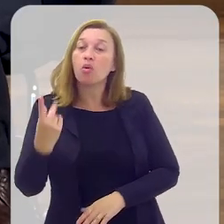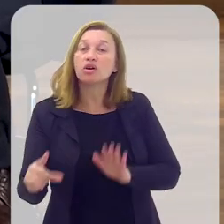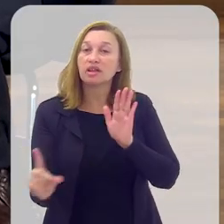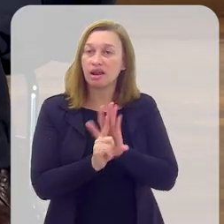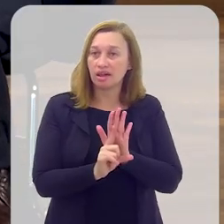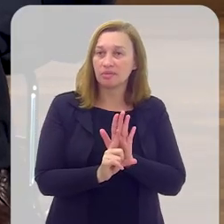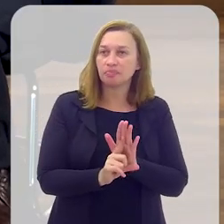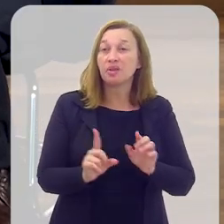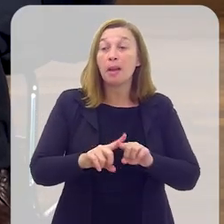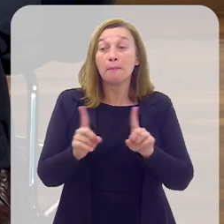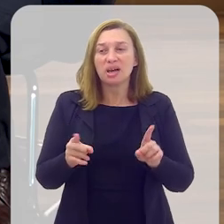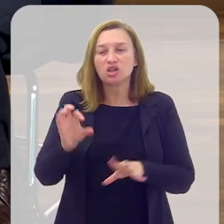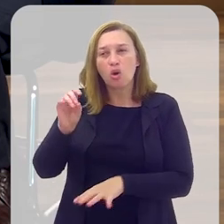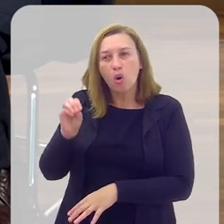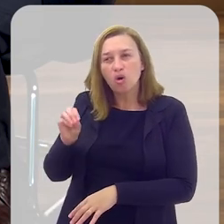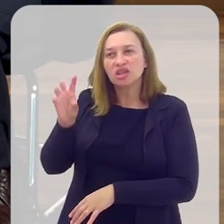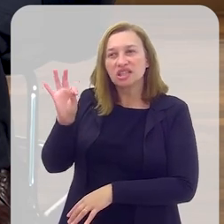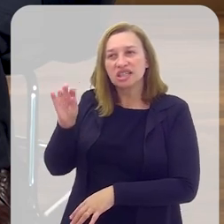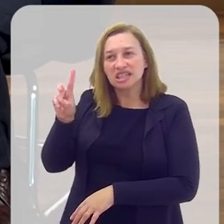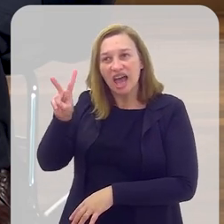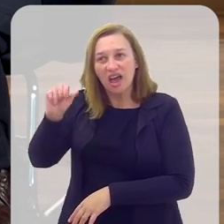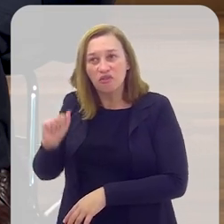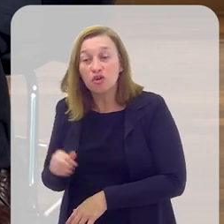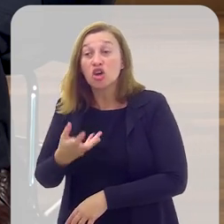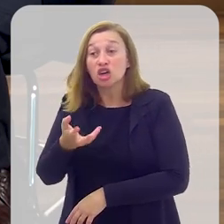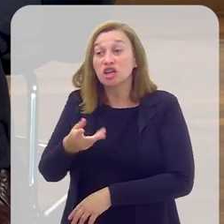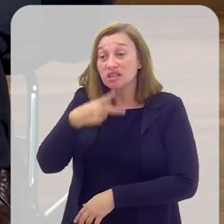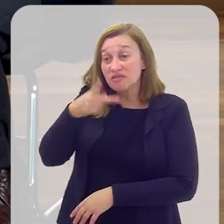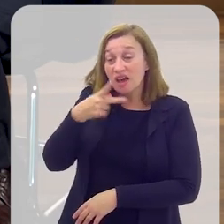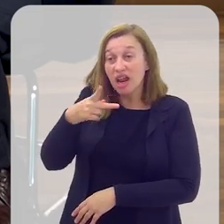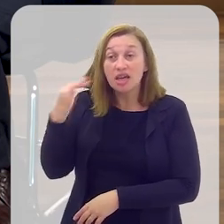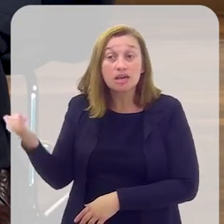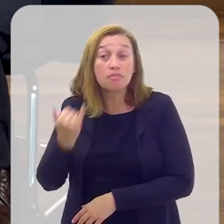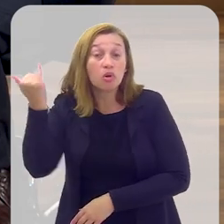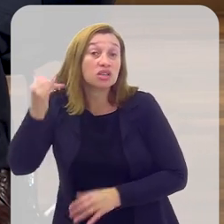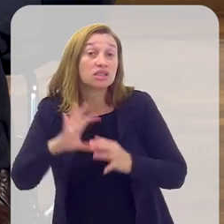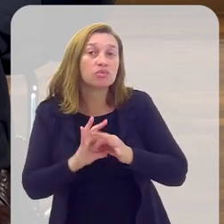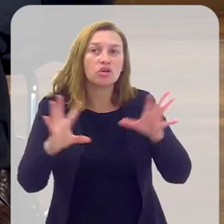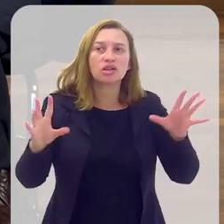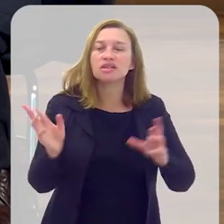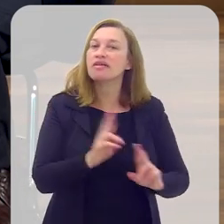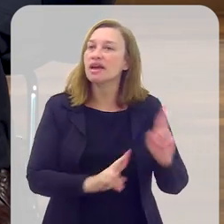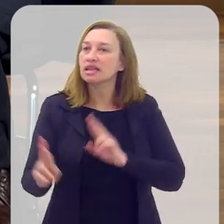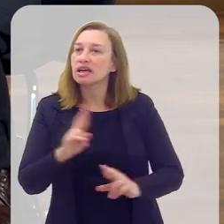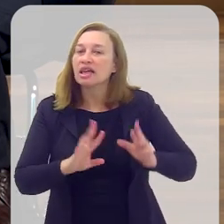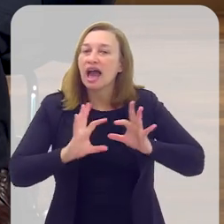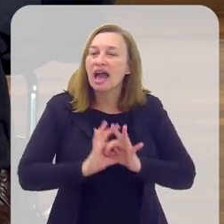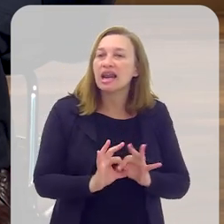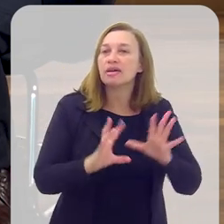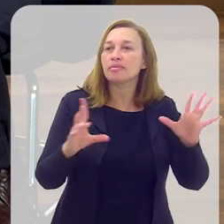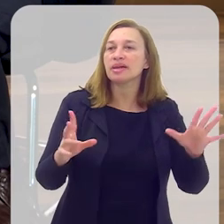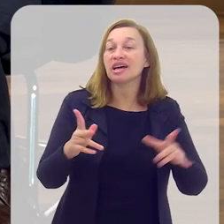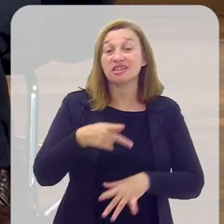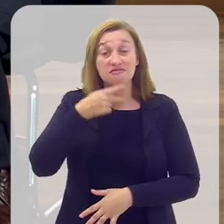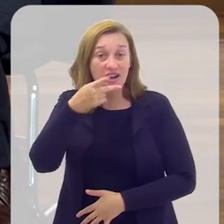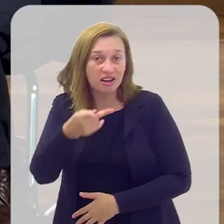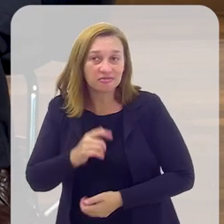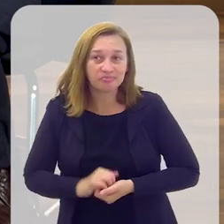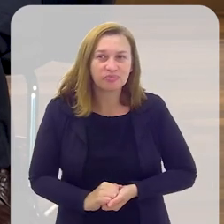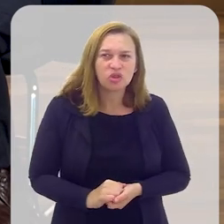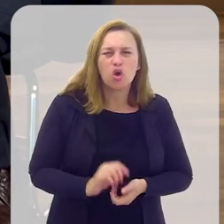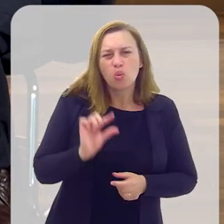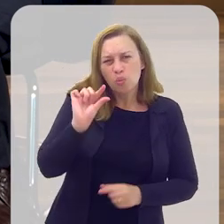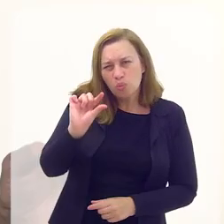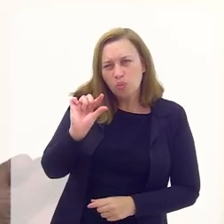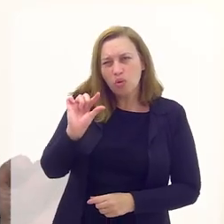prevalecer o império da lei. Mas, Otávio, queria que você trouxesse, então, a importância da democracia em relação à liberdade de